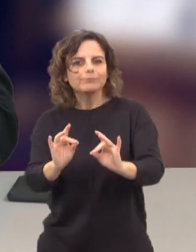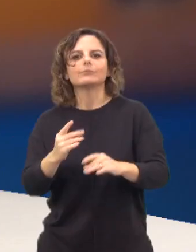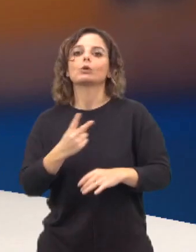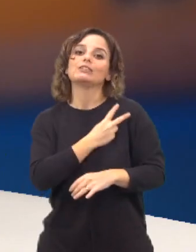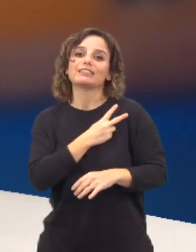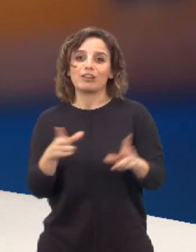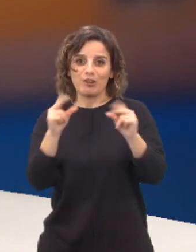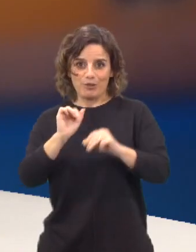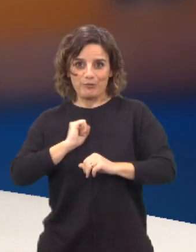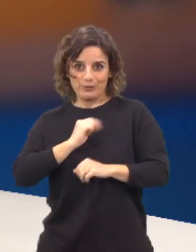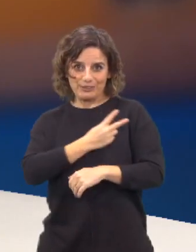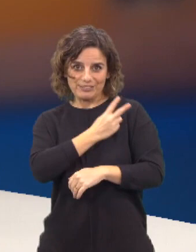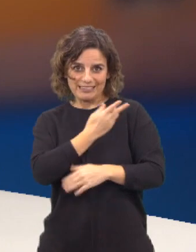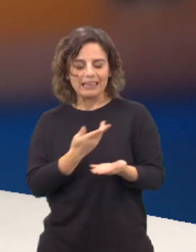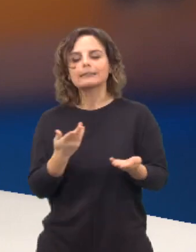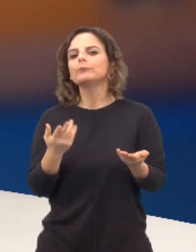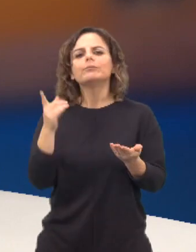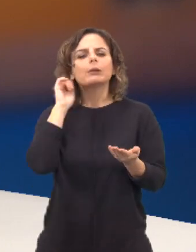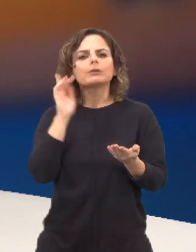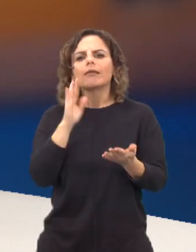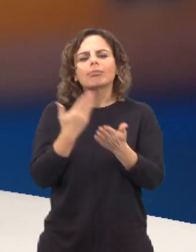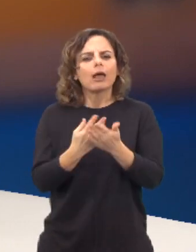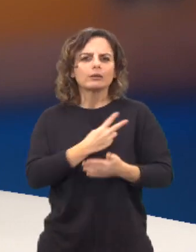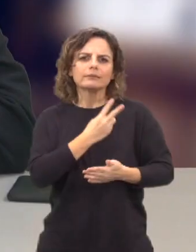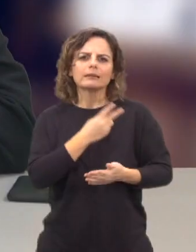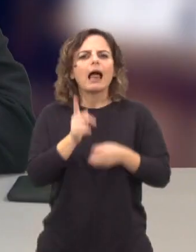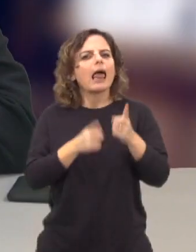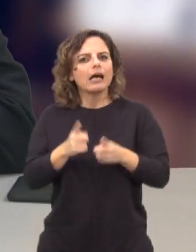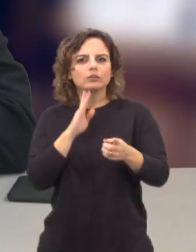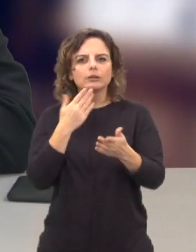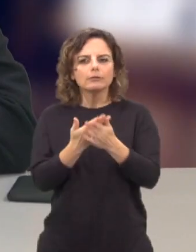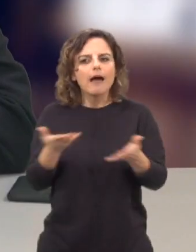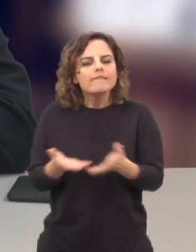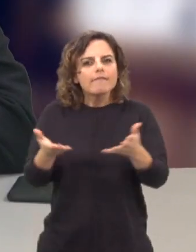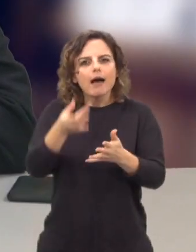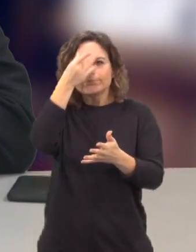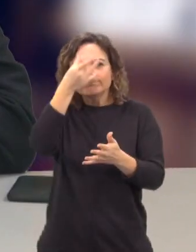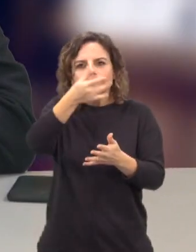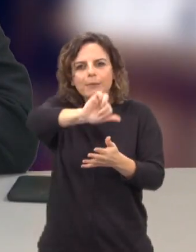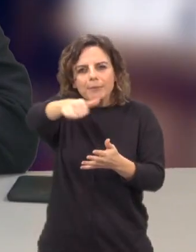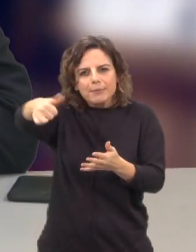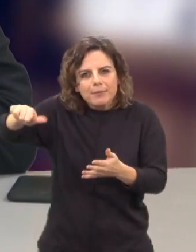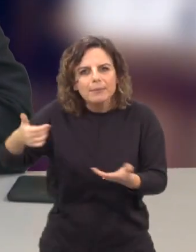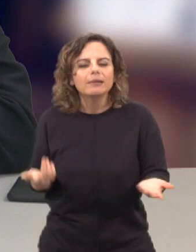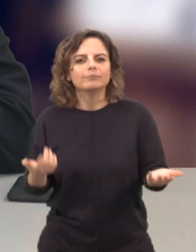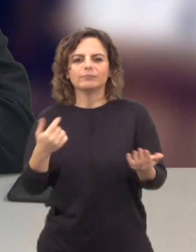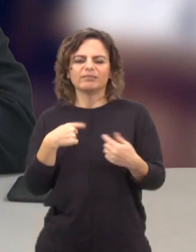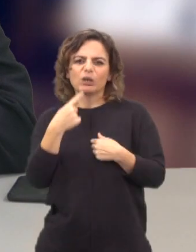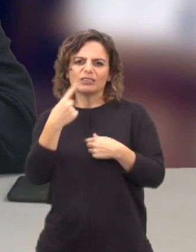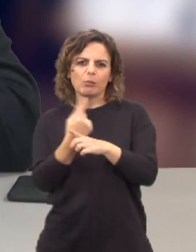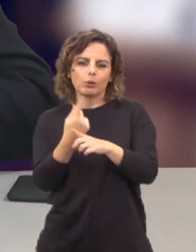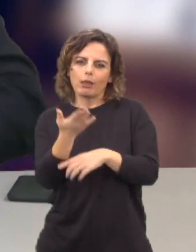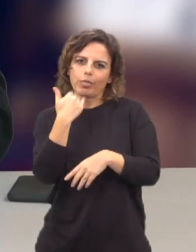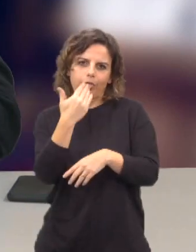universidade nova e eu acho que aquilo que mais importante dá à universidade é estimular o sentido crítico. No fundo, eu dizia uma coisa que é uma